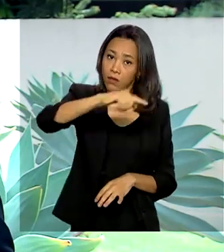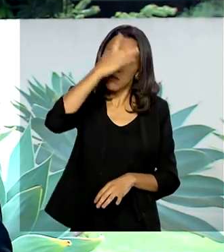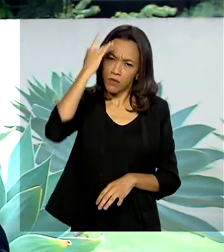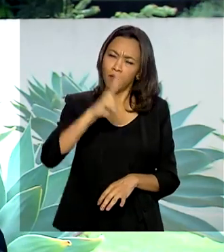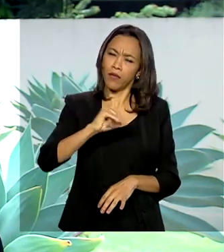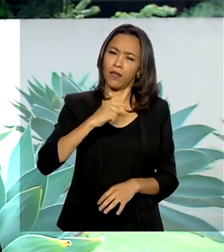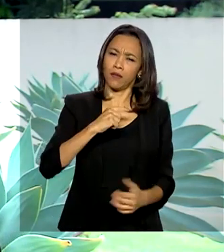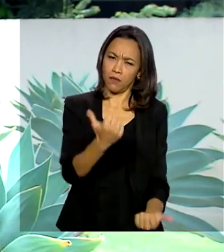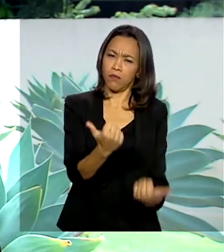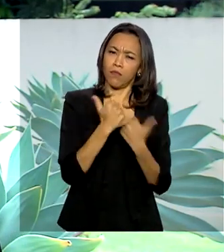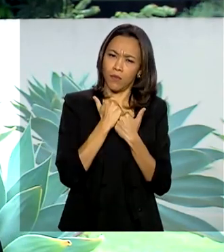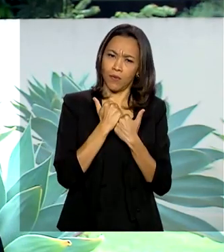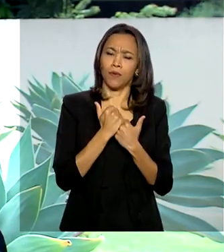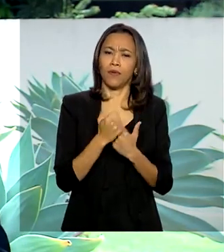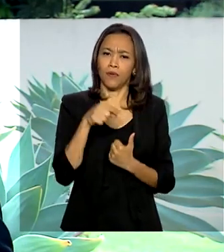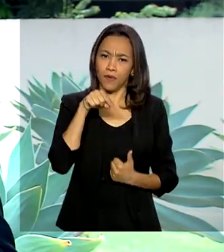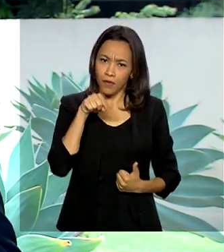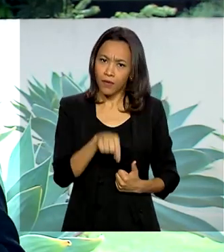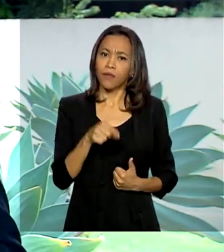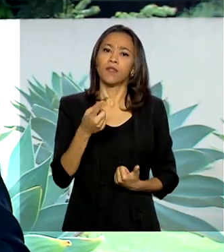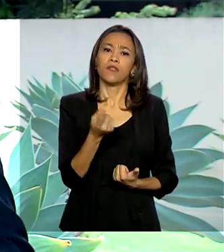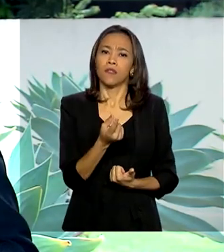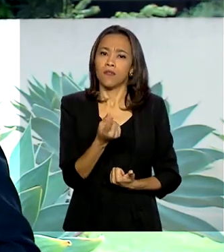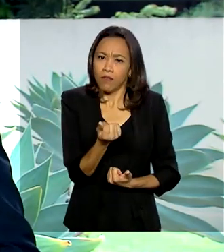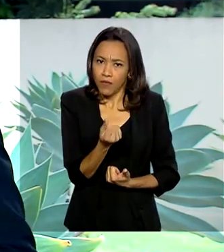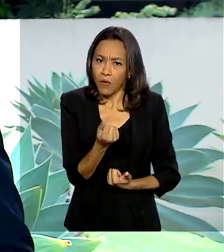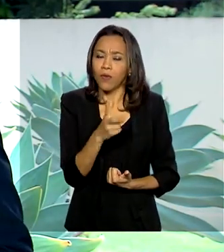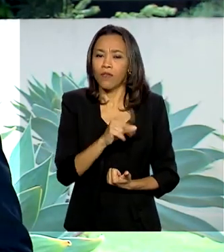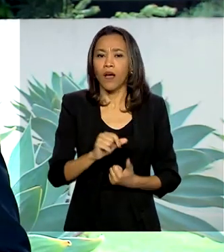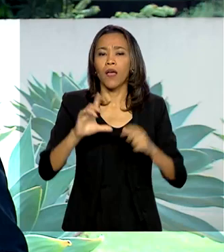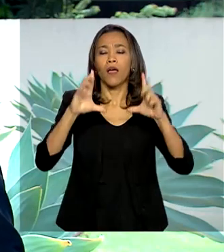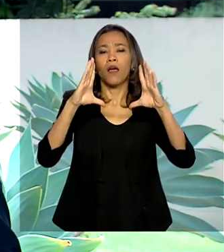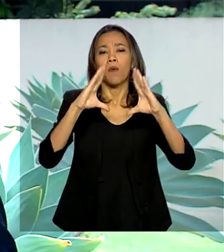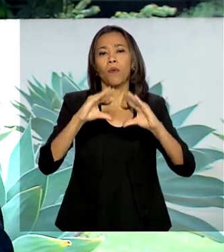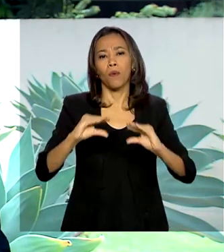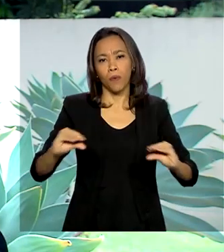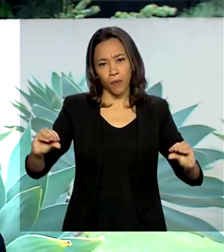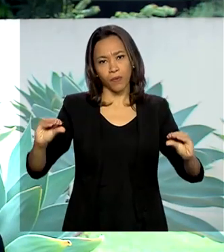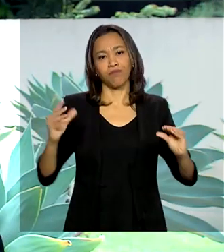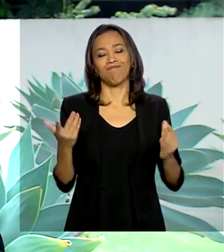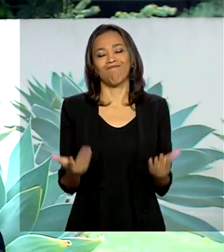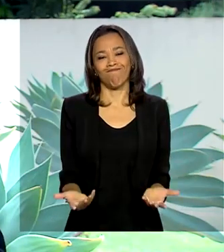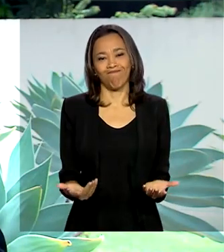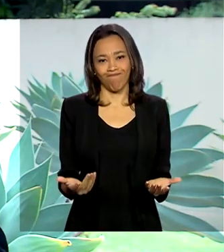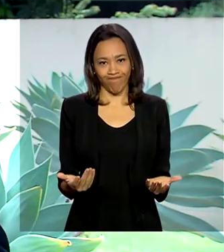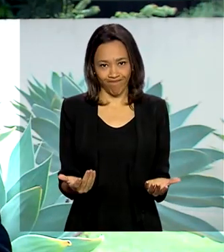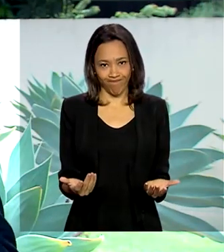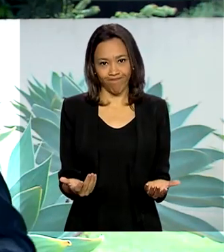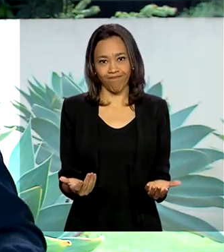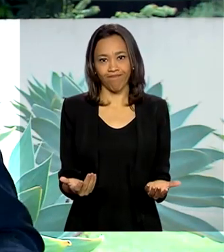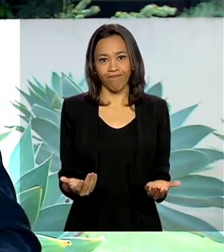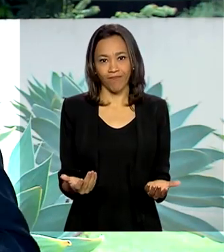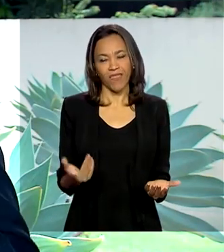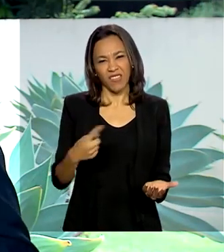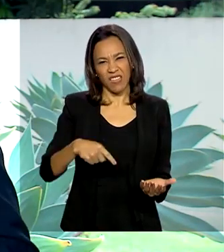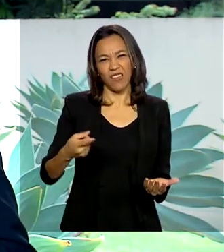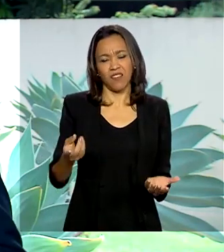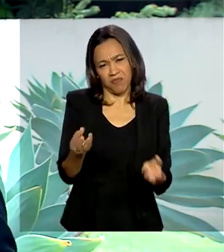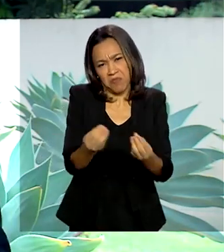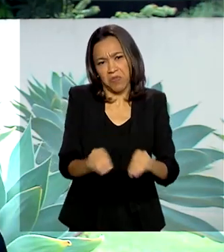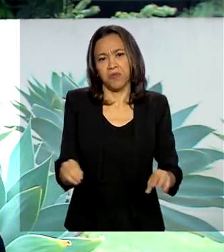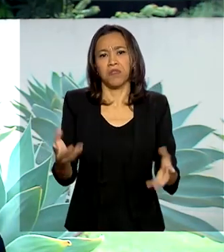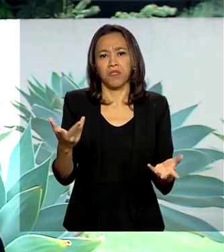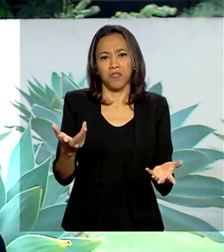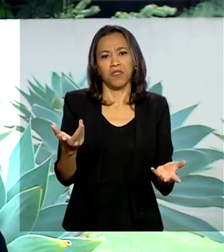beneficiados com essa medida, que deverá aliviar os danos sociais